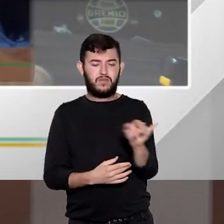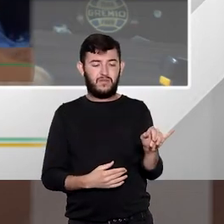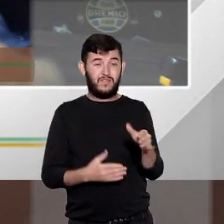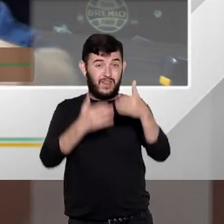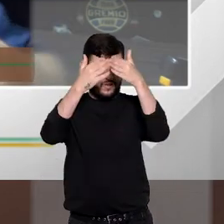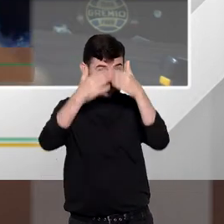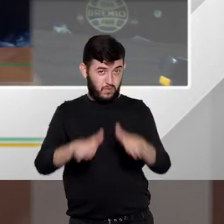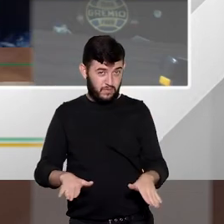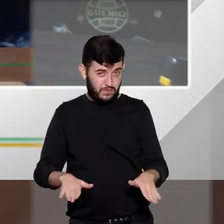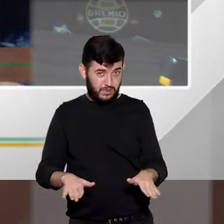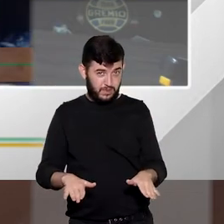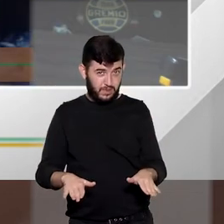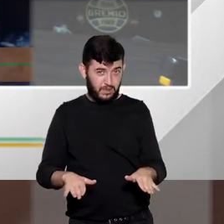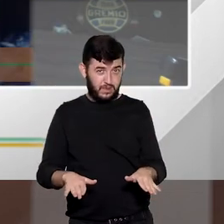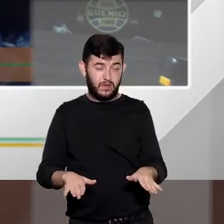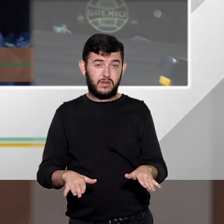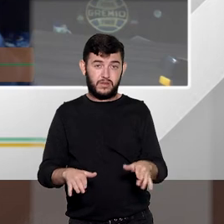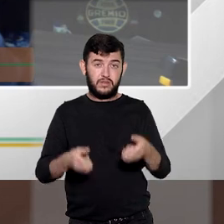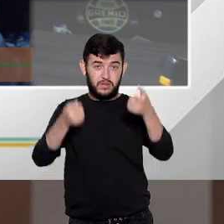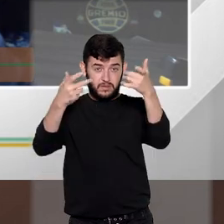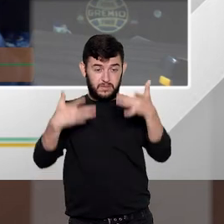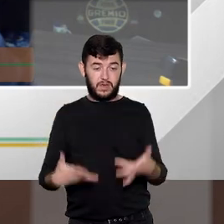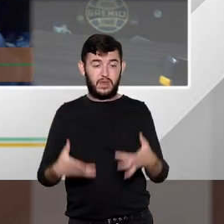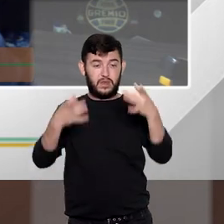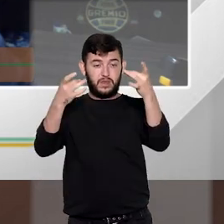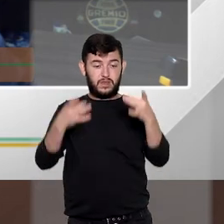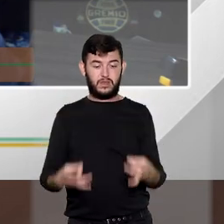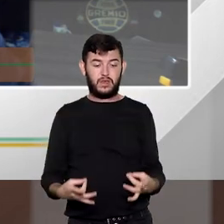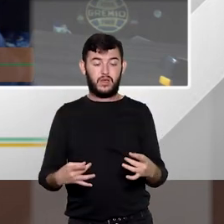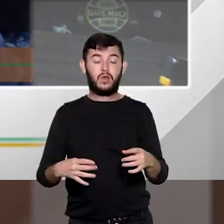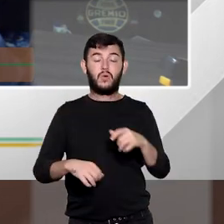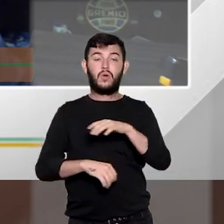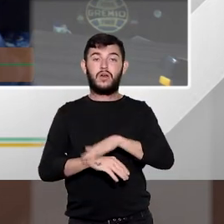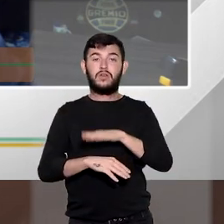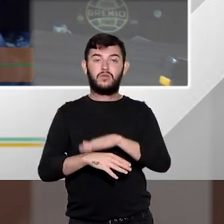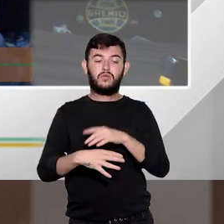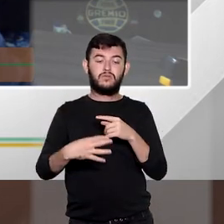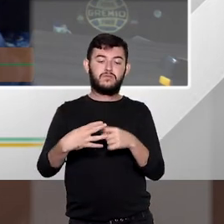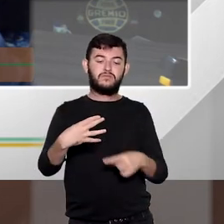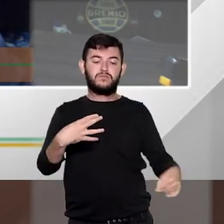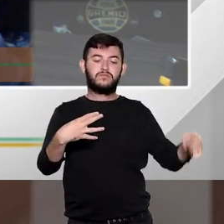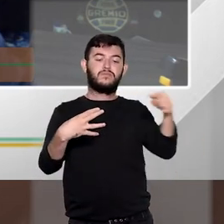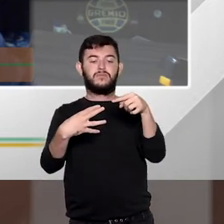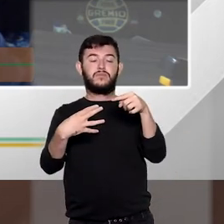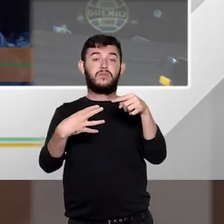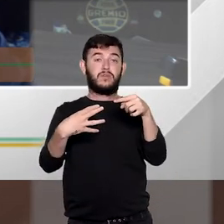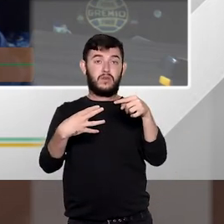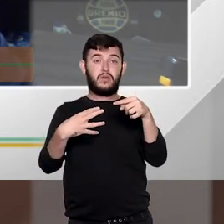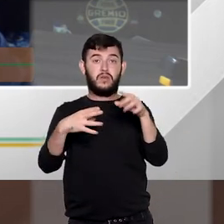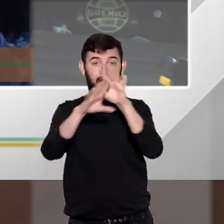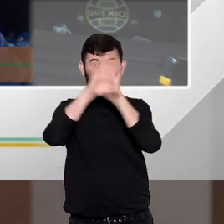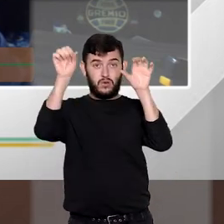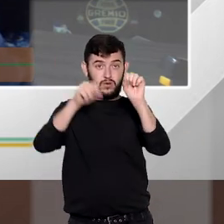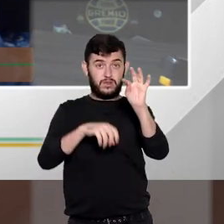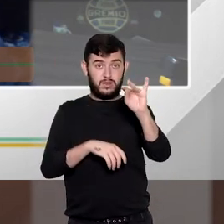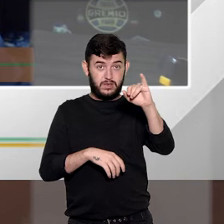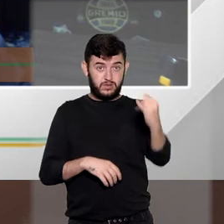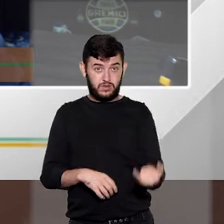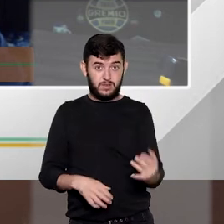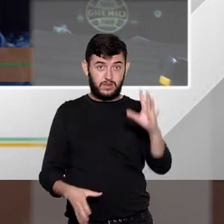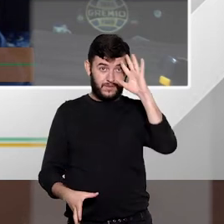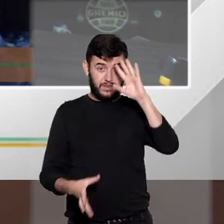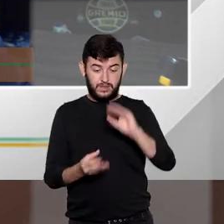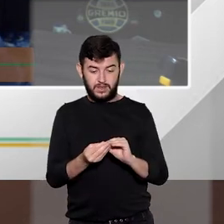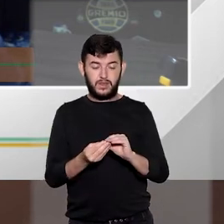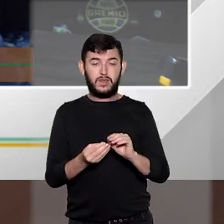compensação de forma fundamentada chegando no STJ o STJ vai dizer não está fundamentada a decisão o